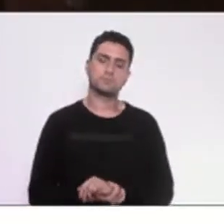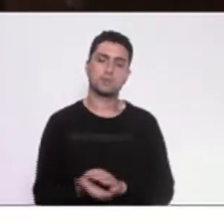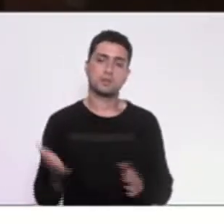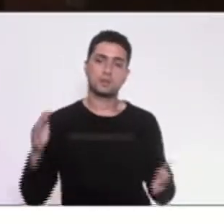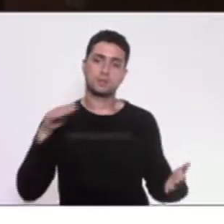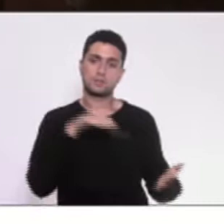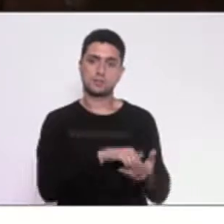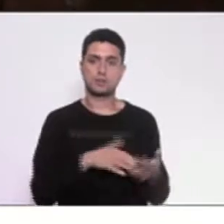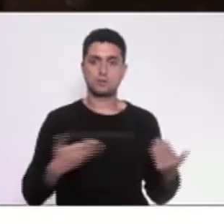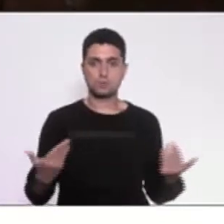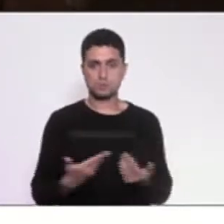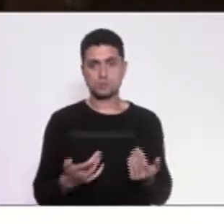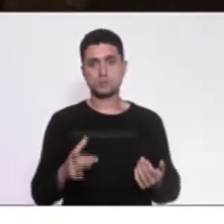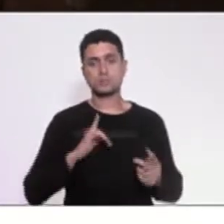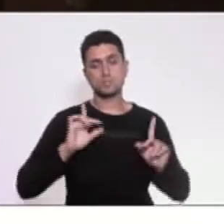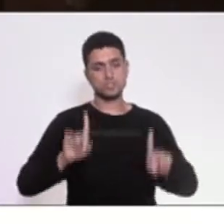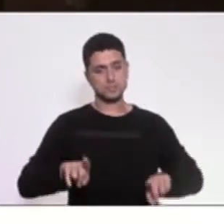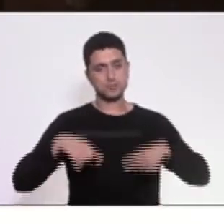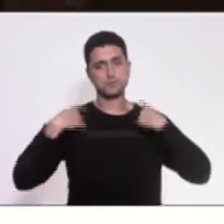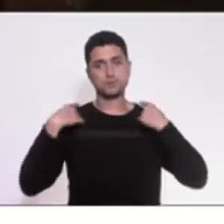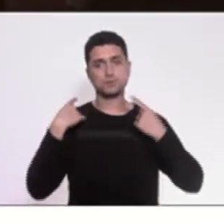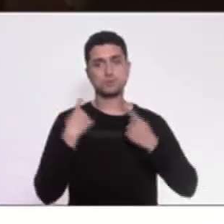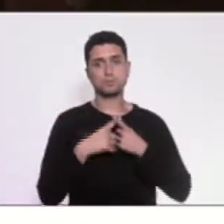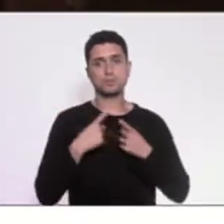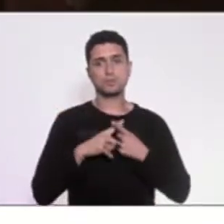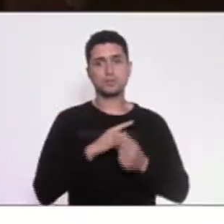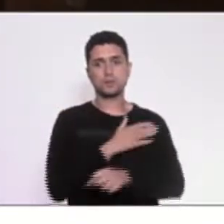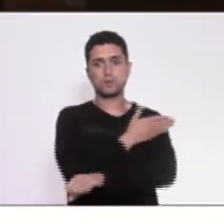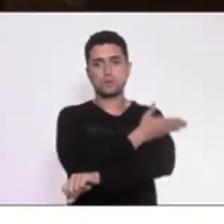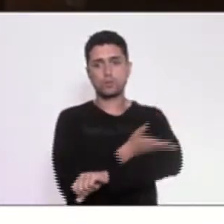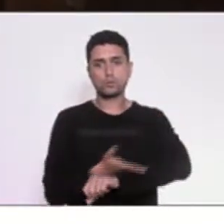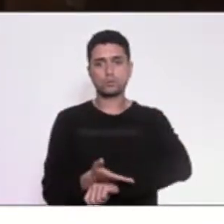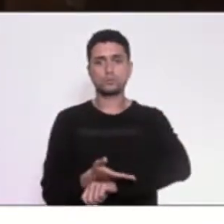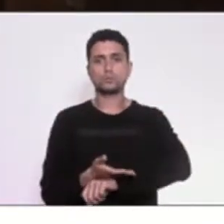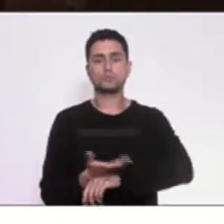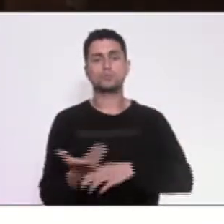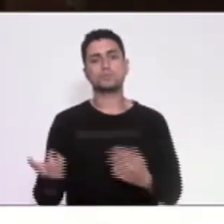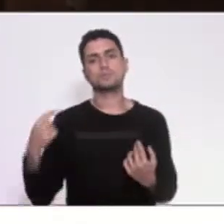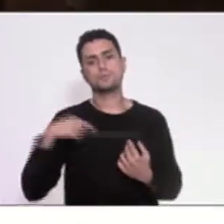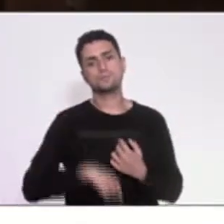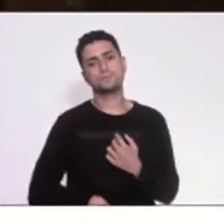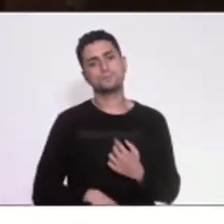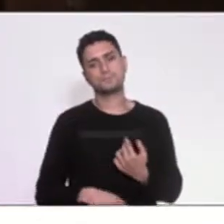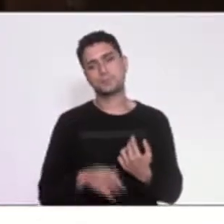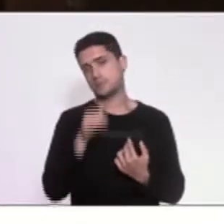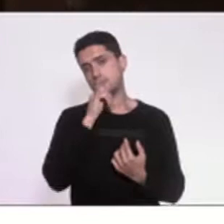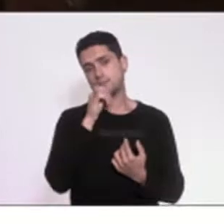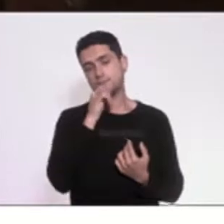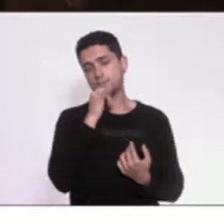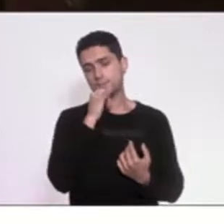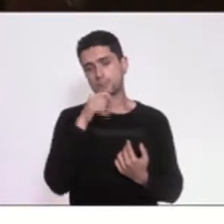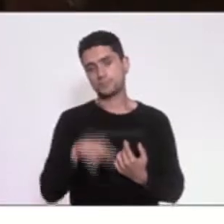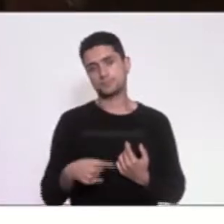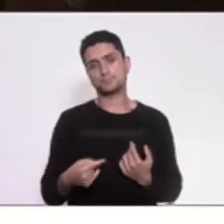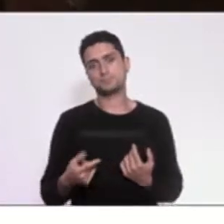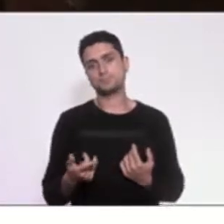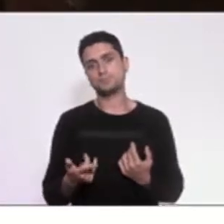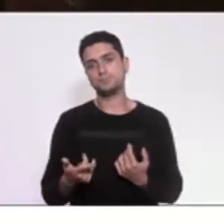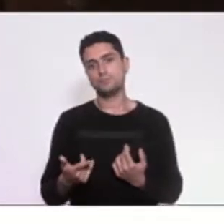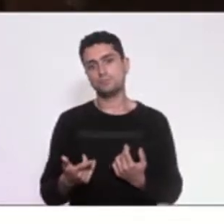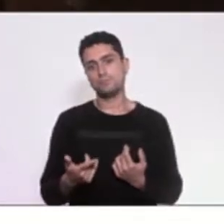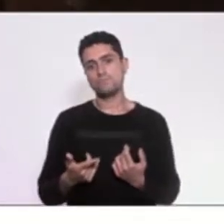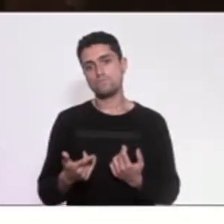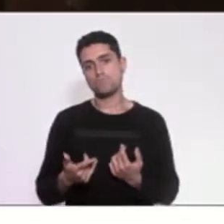desafios em função dessa cultura, deputado Márcio Galberto. Por exemplo, a Prefeitura do Rio responde por um